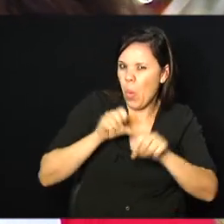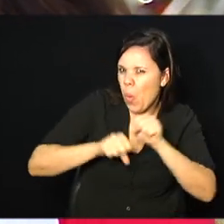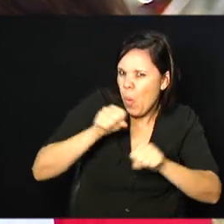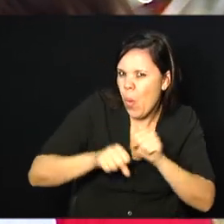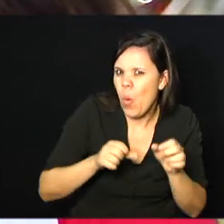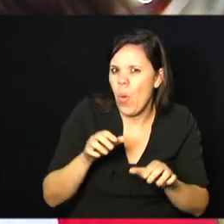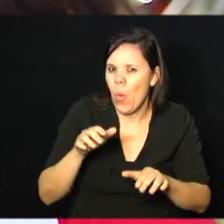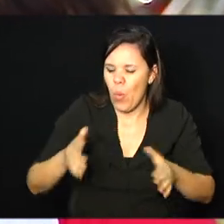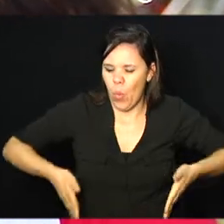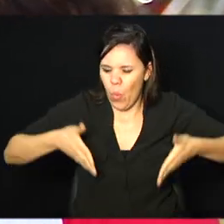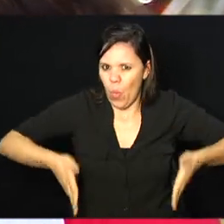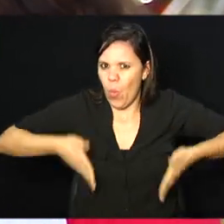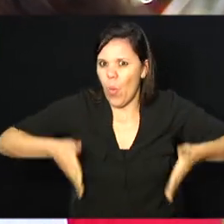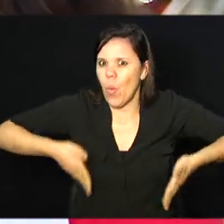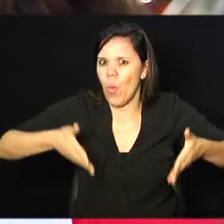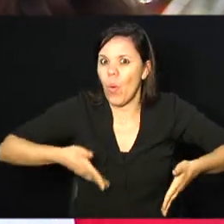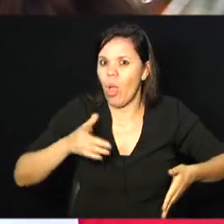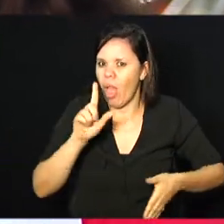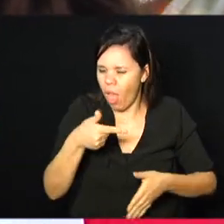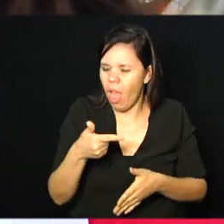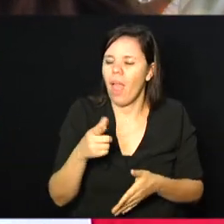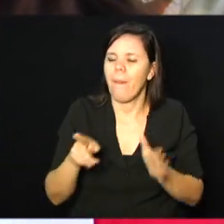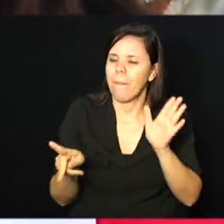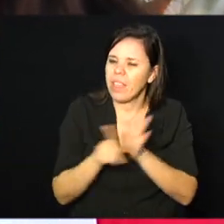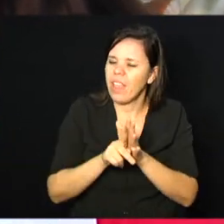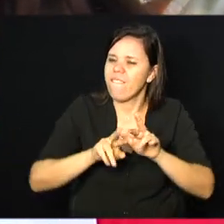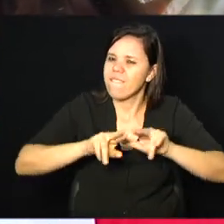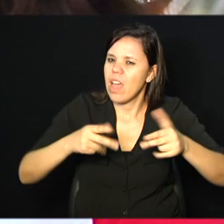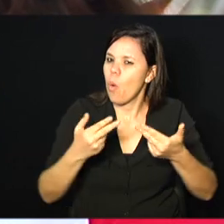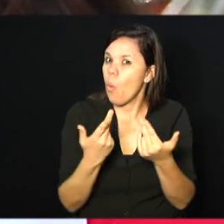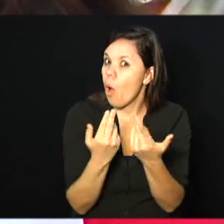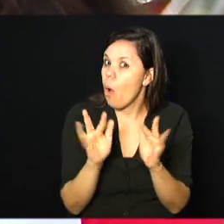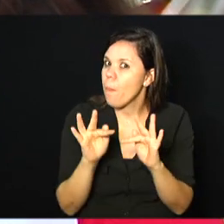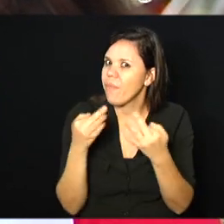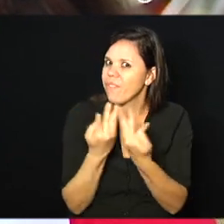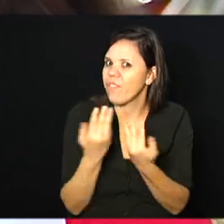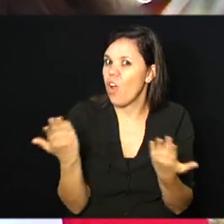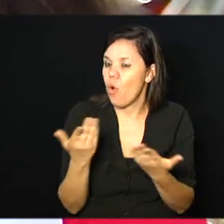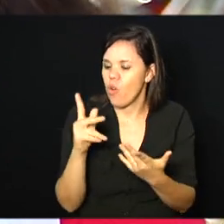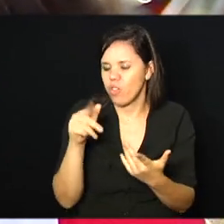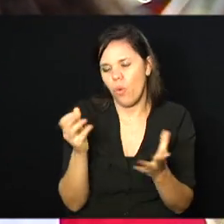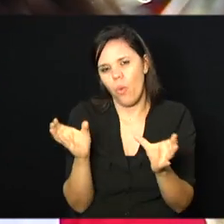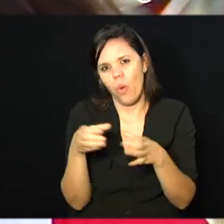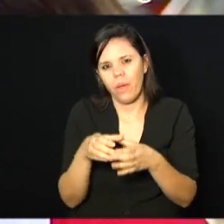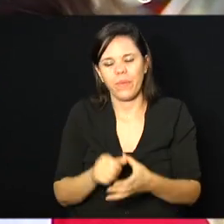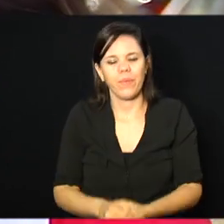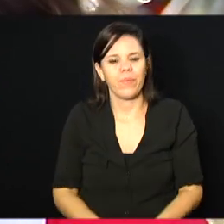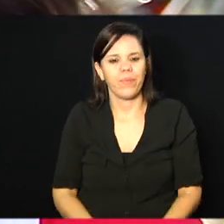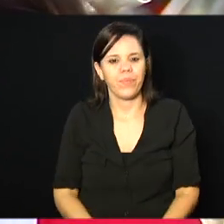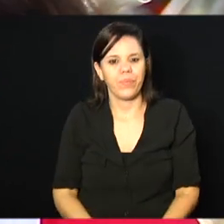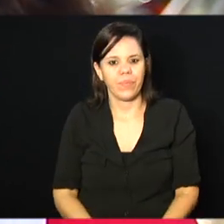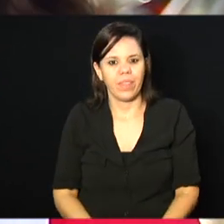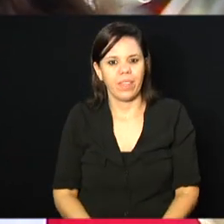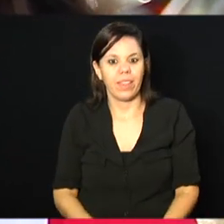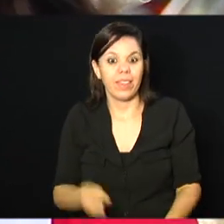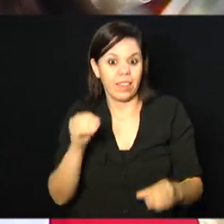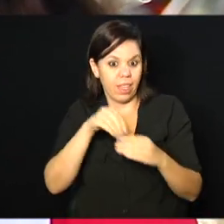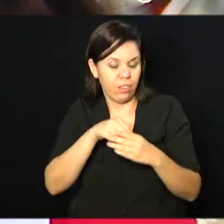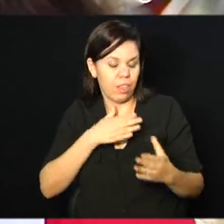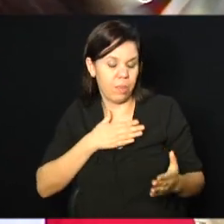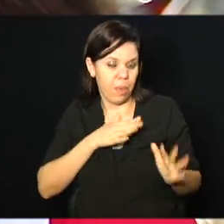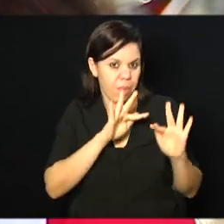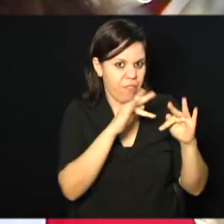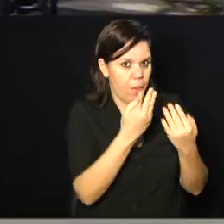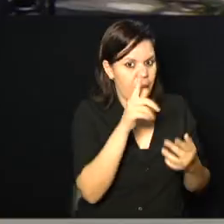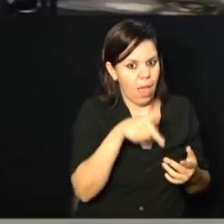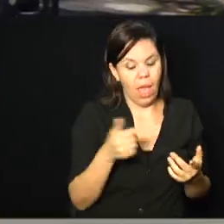envolve muita coisa. O Pernas é uma família mesmo. Hoje o Pernas é uma família. Dentro da minha é uma família e dentro aqui é